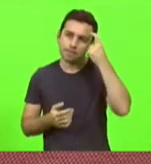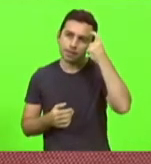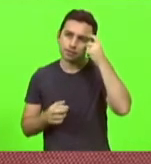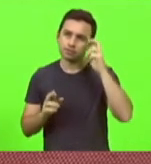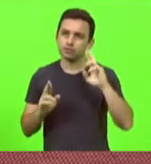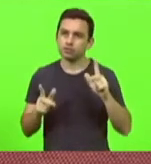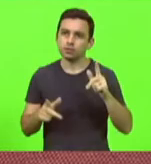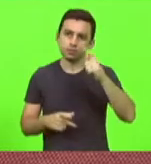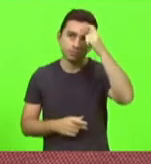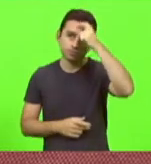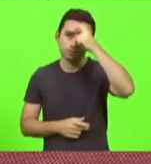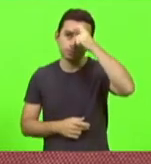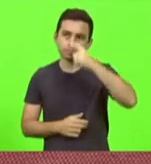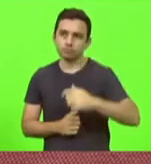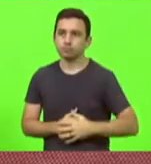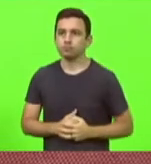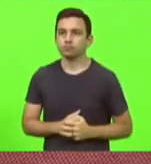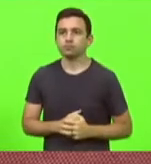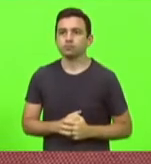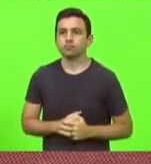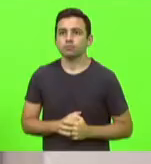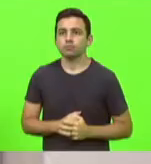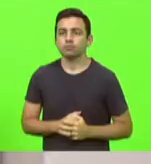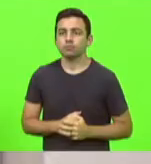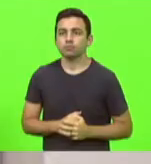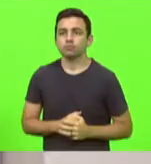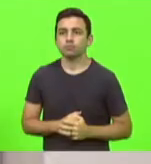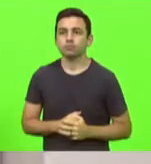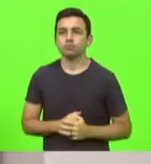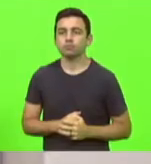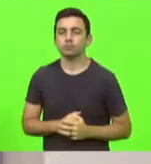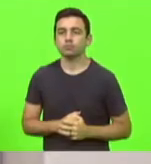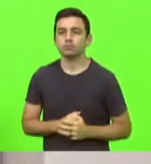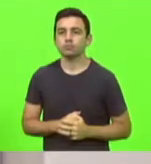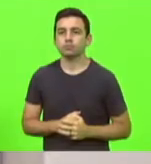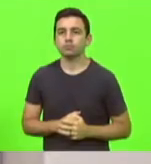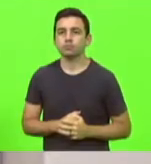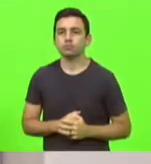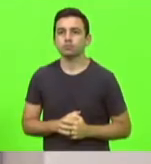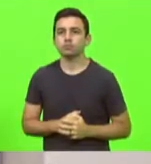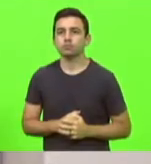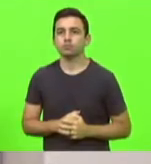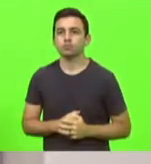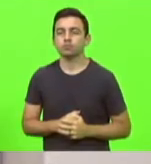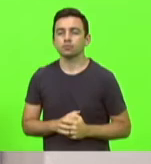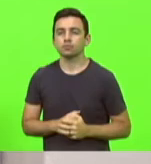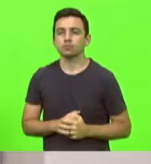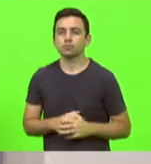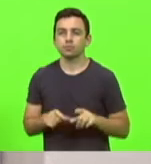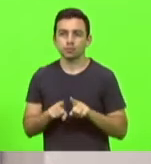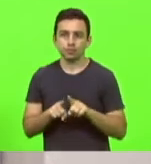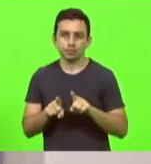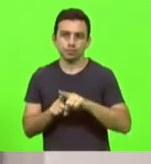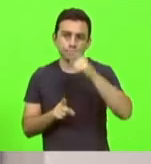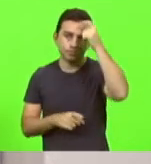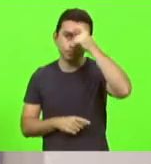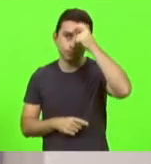Maurício Scudillac. Obrigado, deputado. Como vota o deputado Mauro de Nadal? Maurício Scudillac.